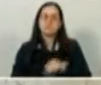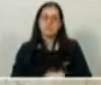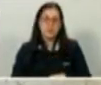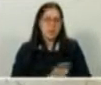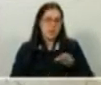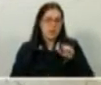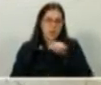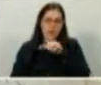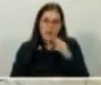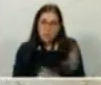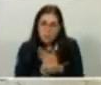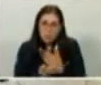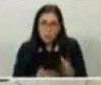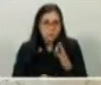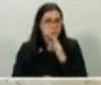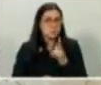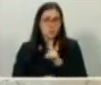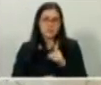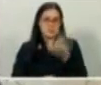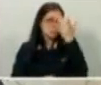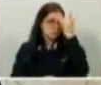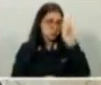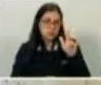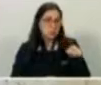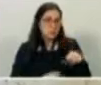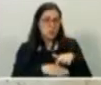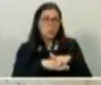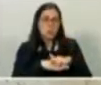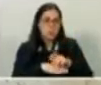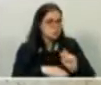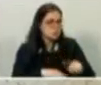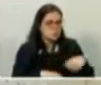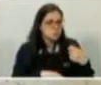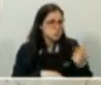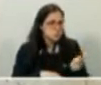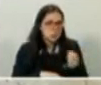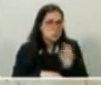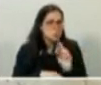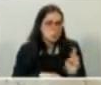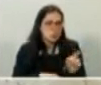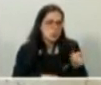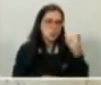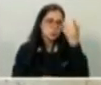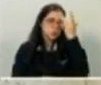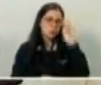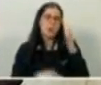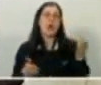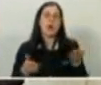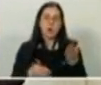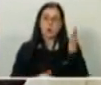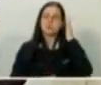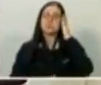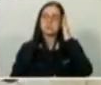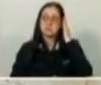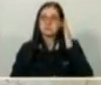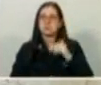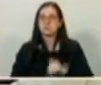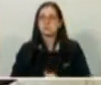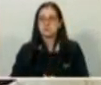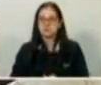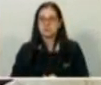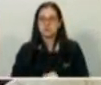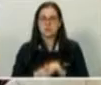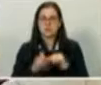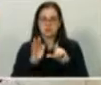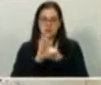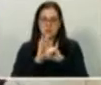as pessoas da área de saúde tinham pouco conhecimento. Então, eu estou dando alguns exemplos. A lei que criou, a lei